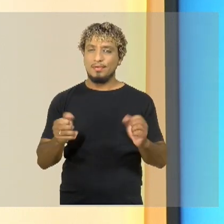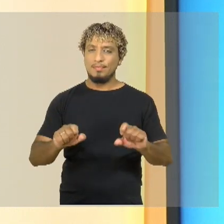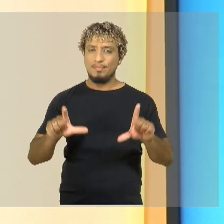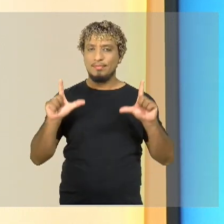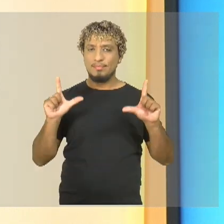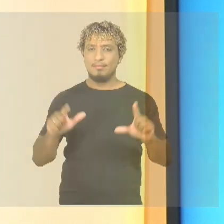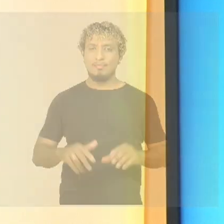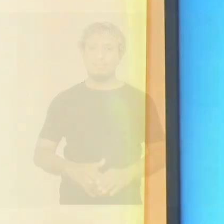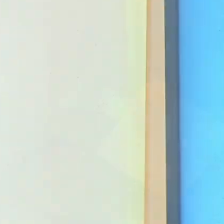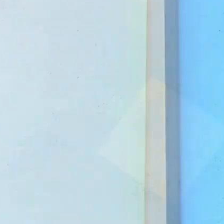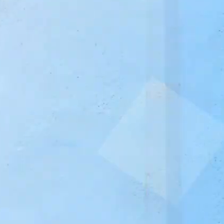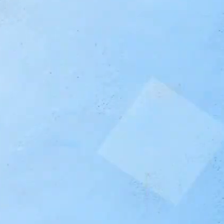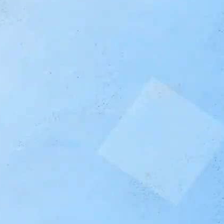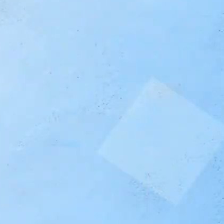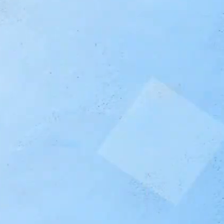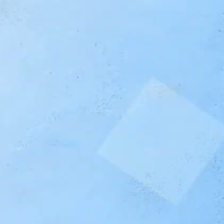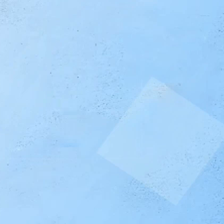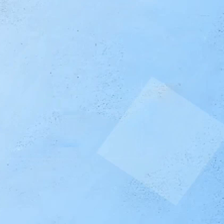de Notícias.